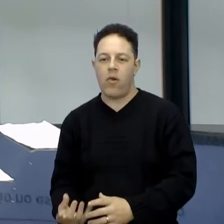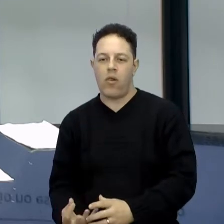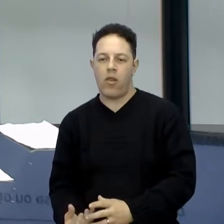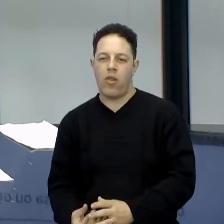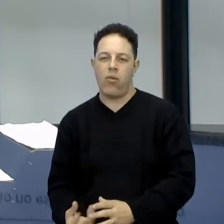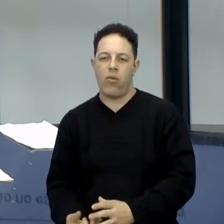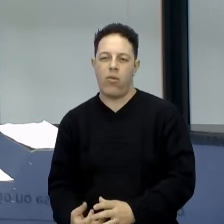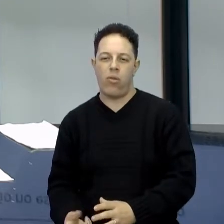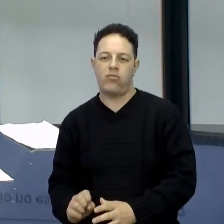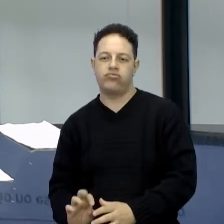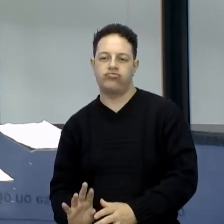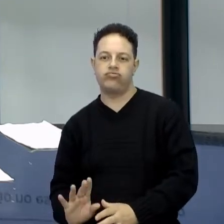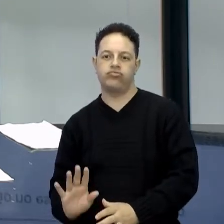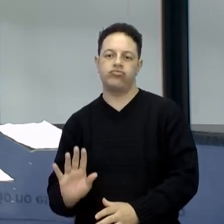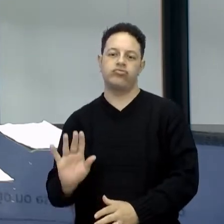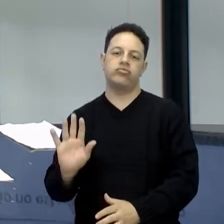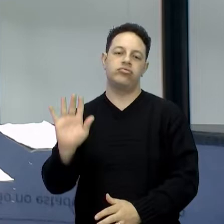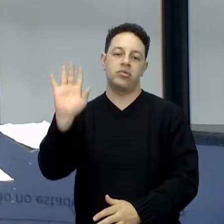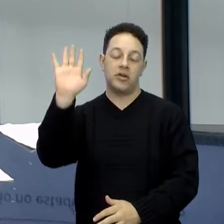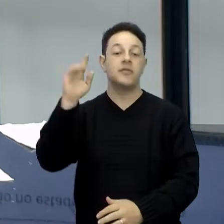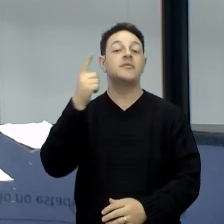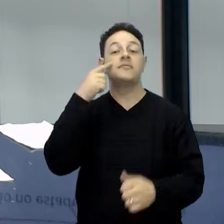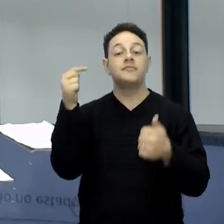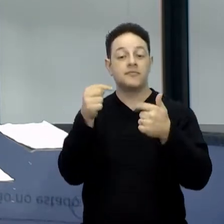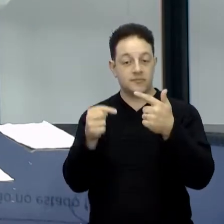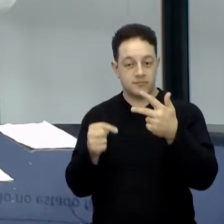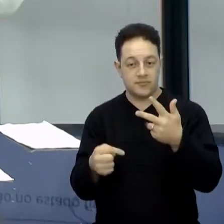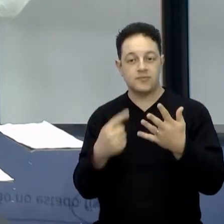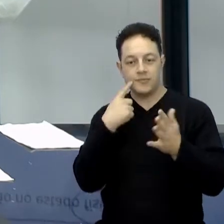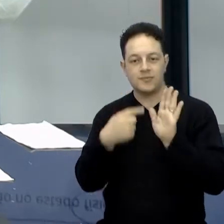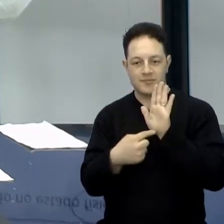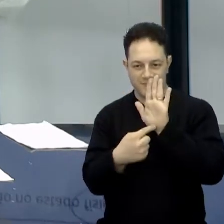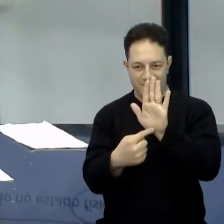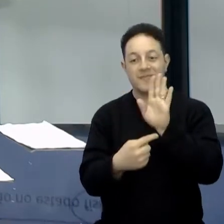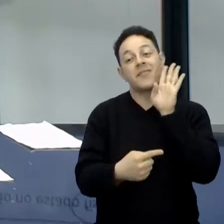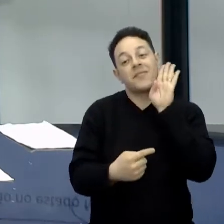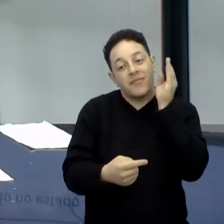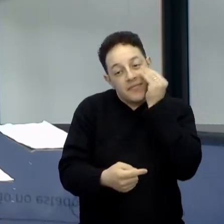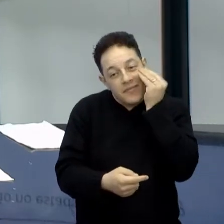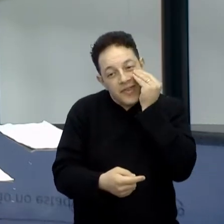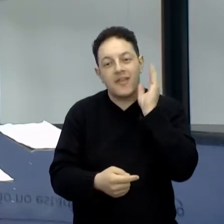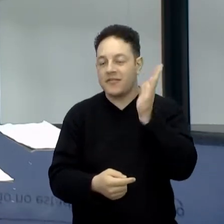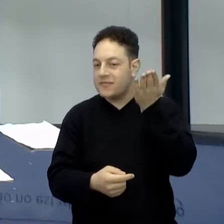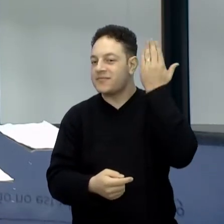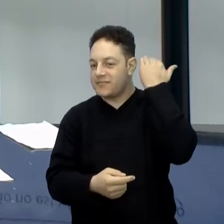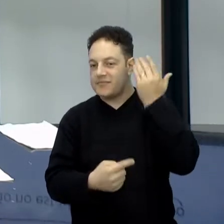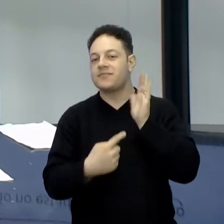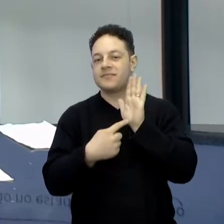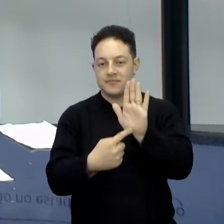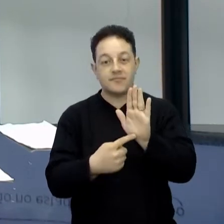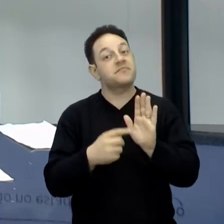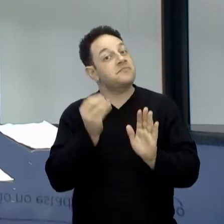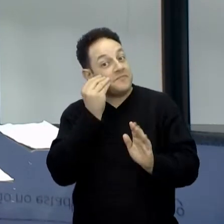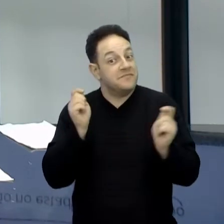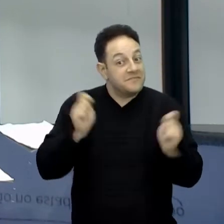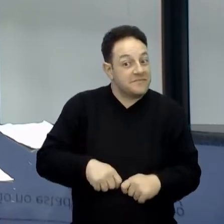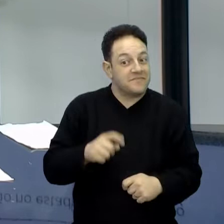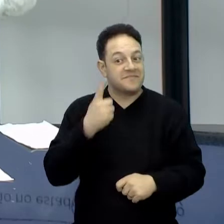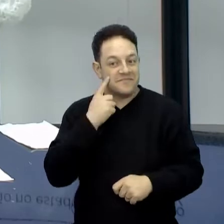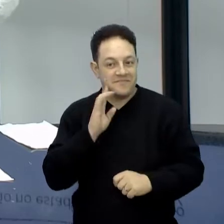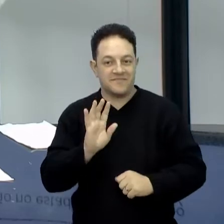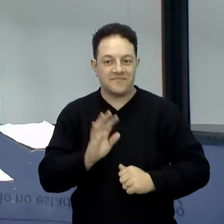características que a gente vai falar. Então, esse processo, vou tentar mostrar aqui. Nós já testamos aqui anteriormente. Espero que dê certo.